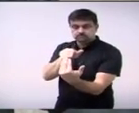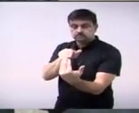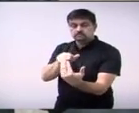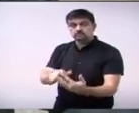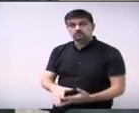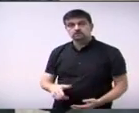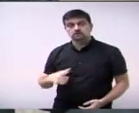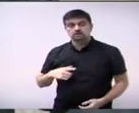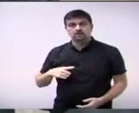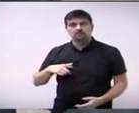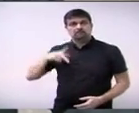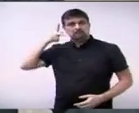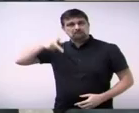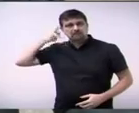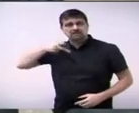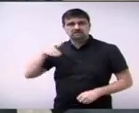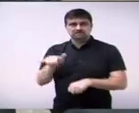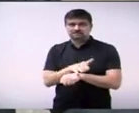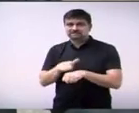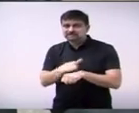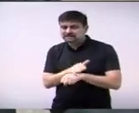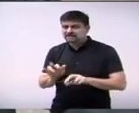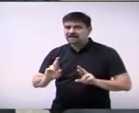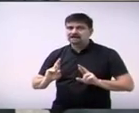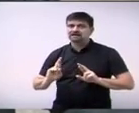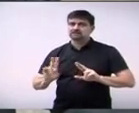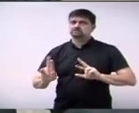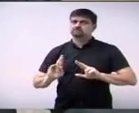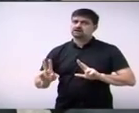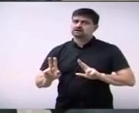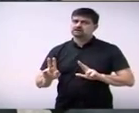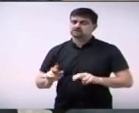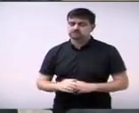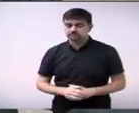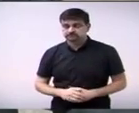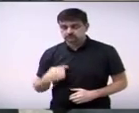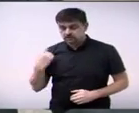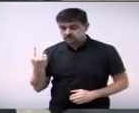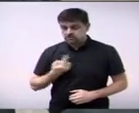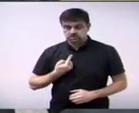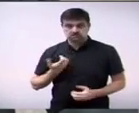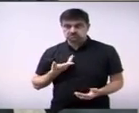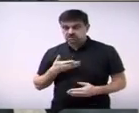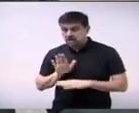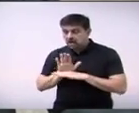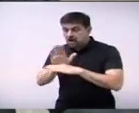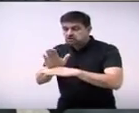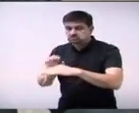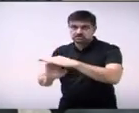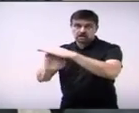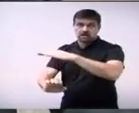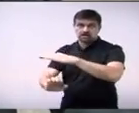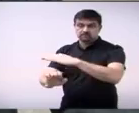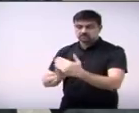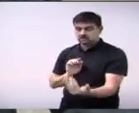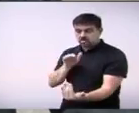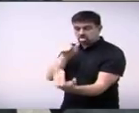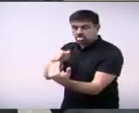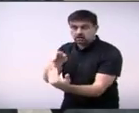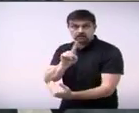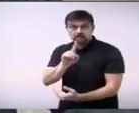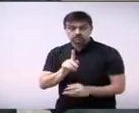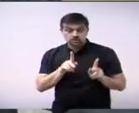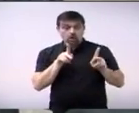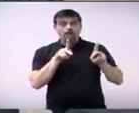acho que politicagem e política existe uma diferença muito grande. Então, aqui a gente não está para favorecer Bertranda e Ciclana, a gente está realmente para